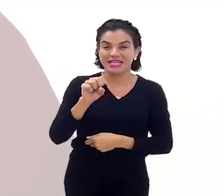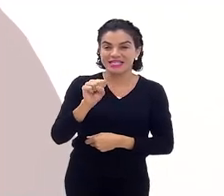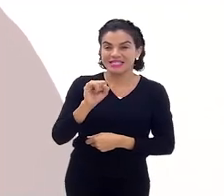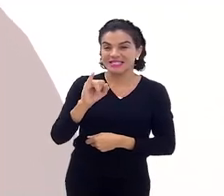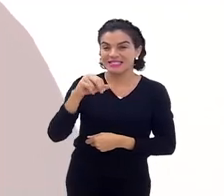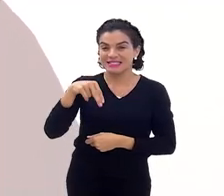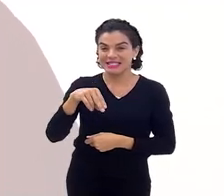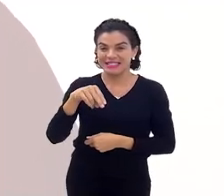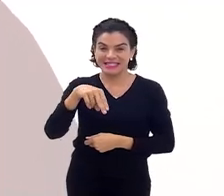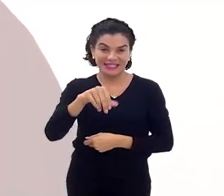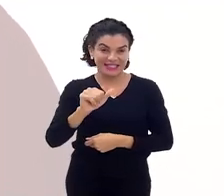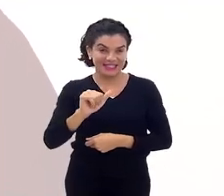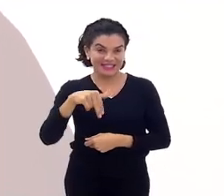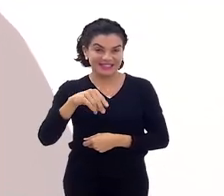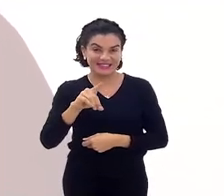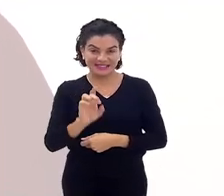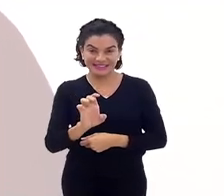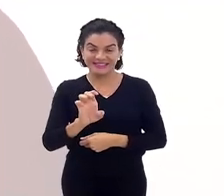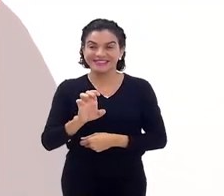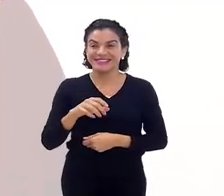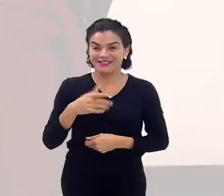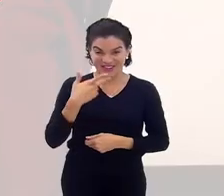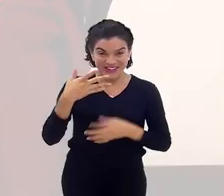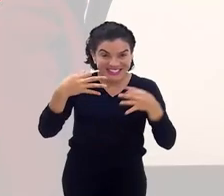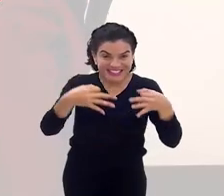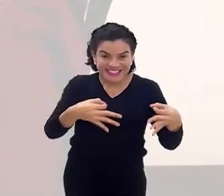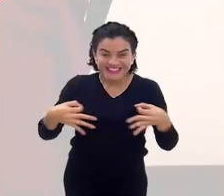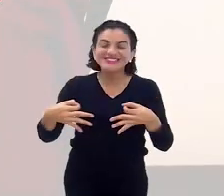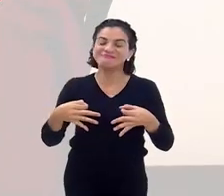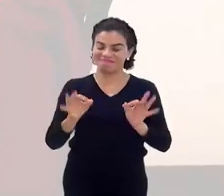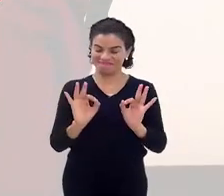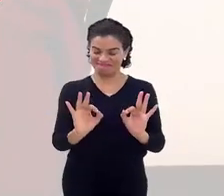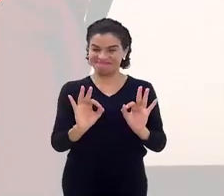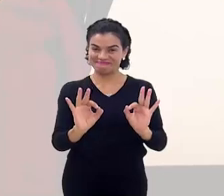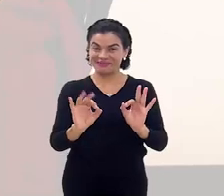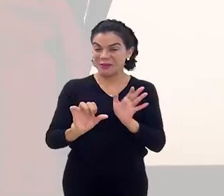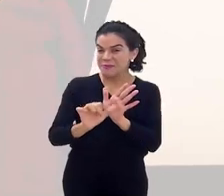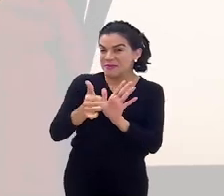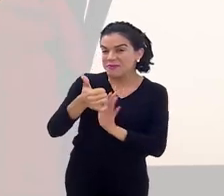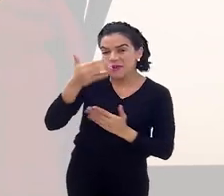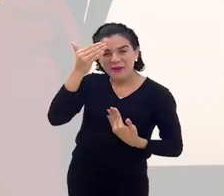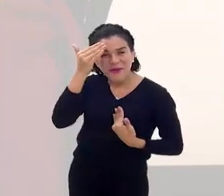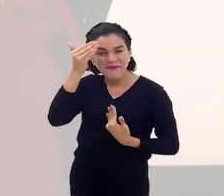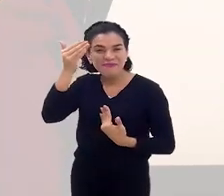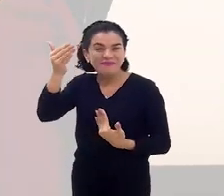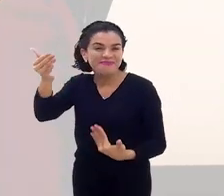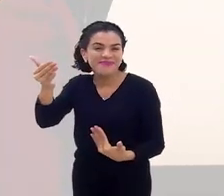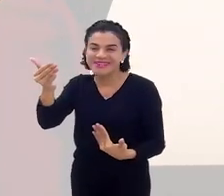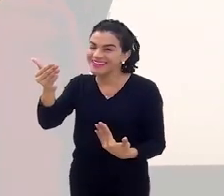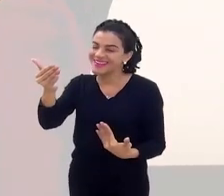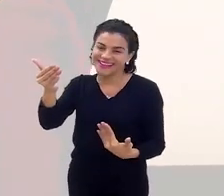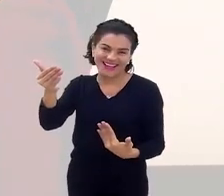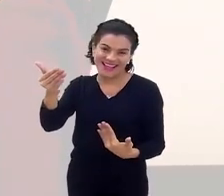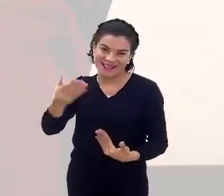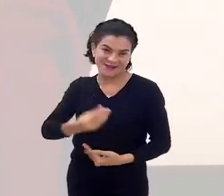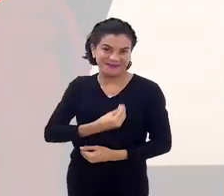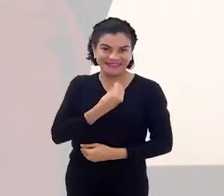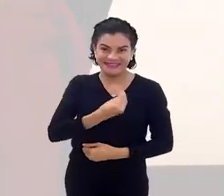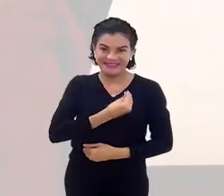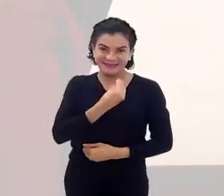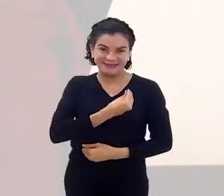Falei tudo certinho? Certinho. Em primeiro lugar, muito obrigada pela sua presença,